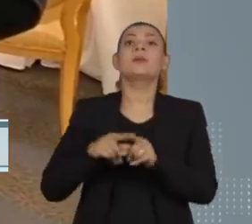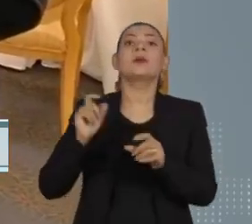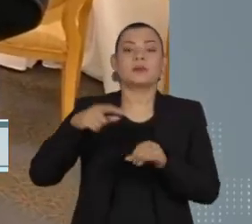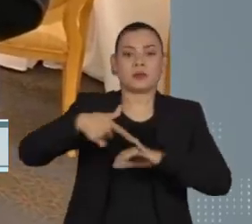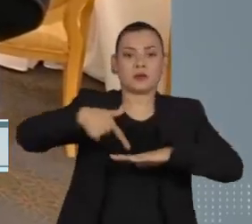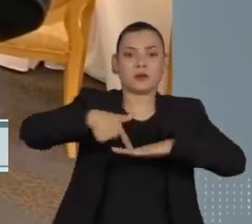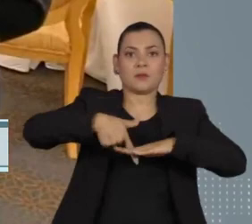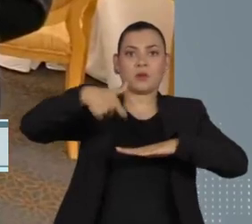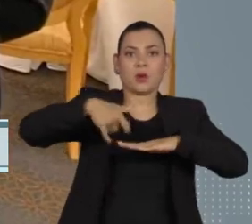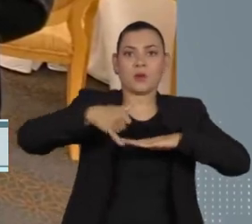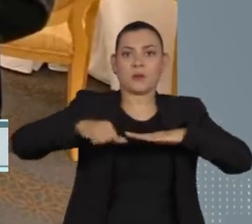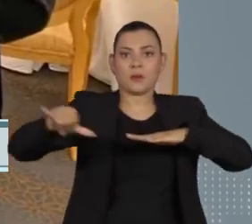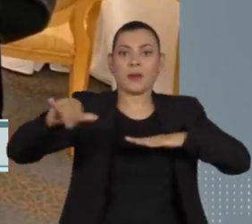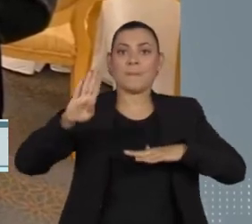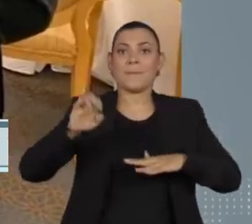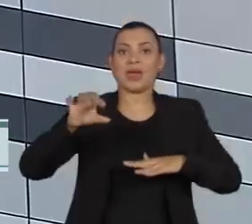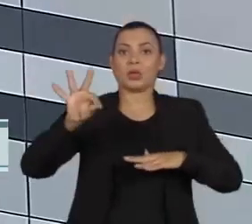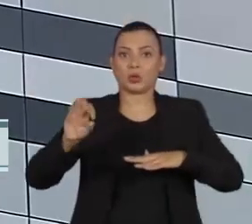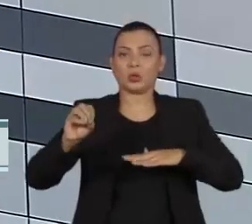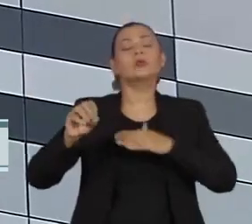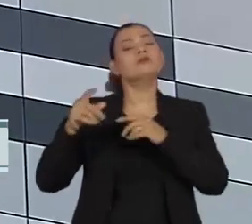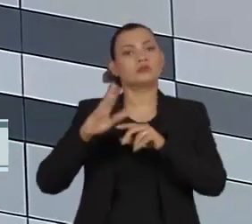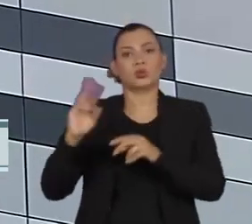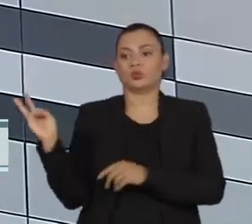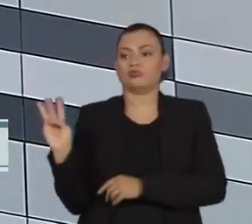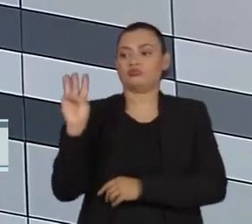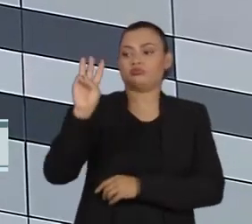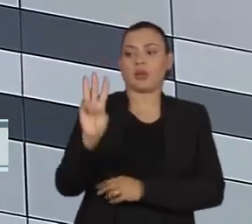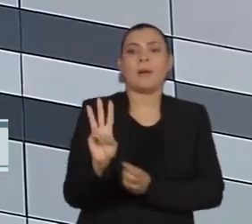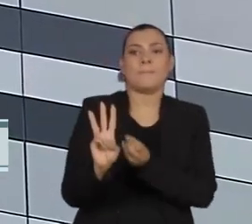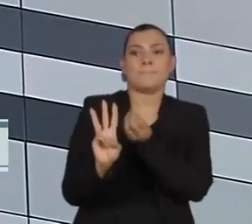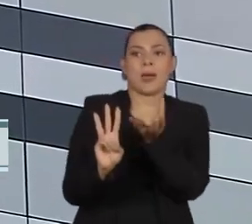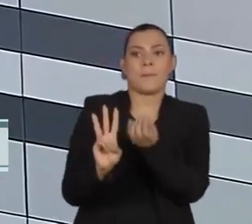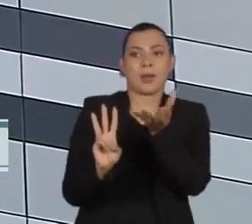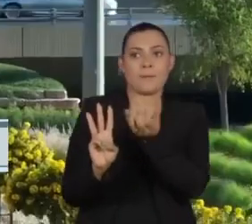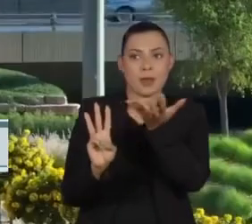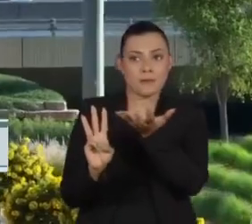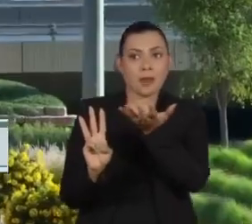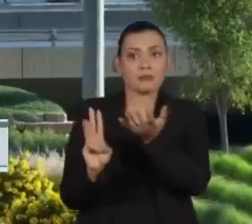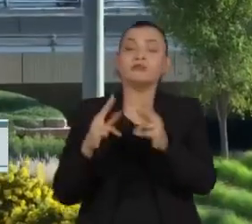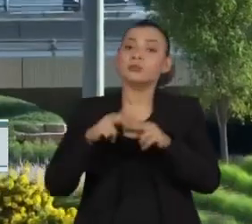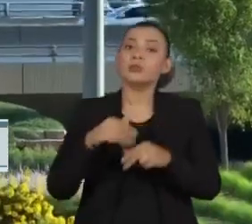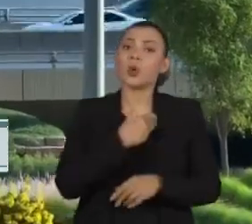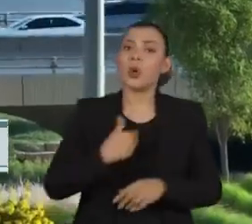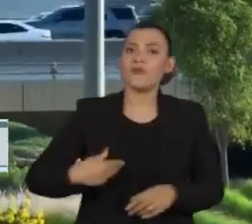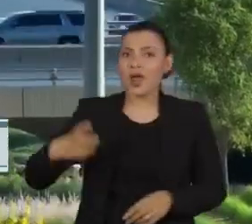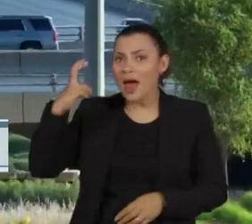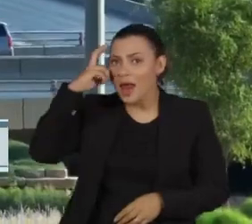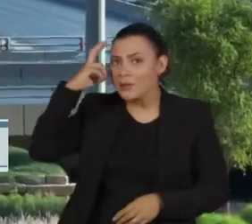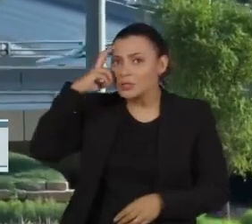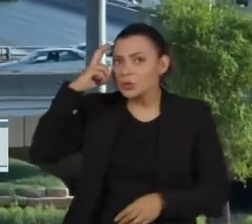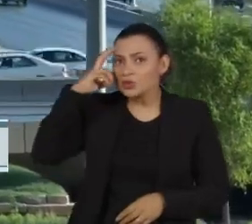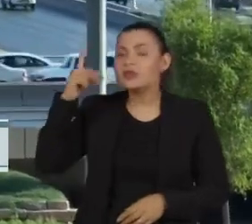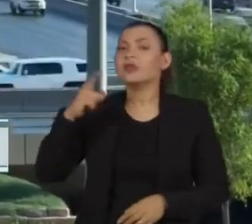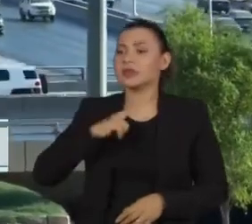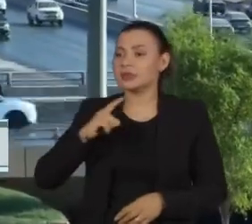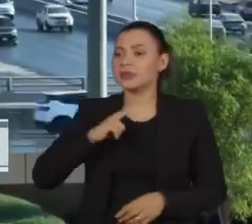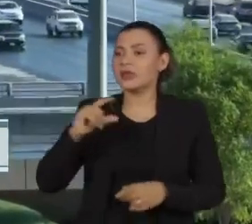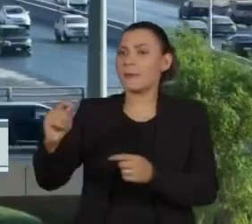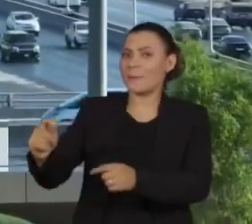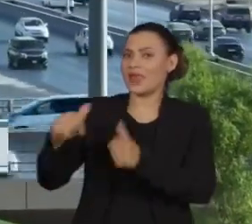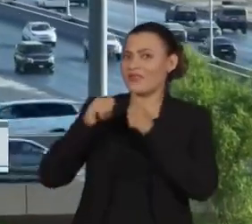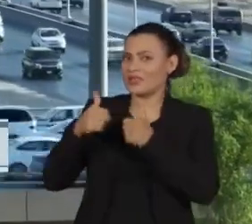Energia, Bento Albuquerque, devem ser ouvidos. A PF deve analisar ainda se o governo da Arábia Saudita teria recebido alguma